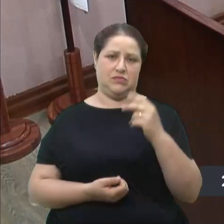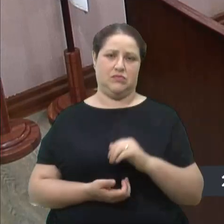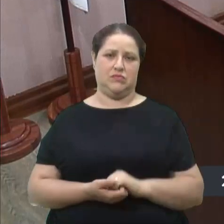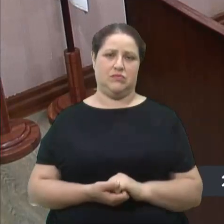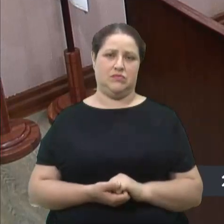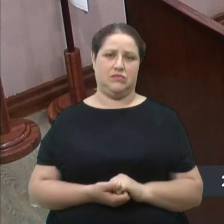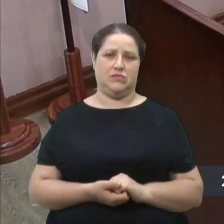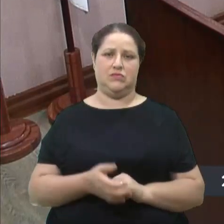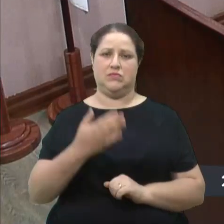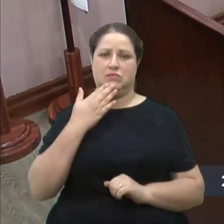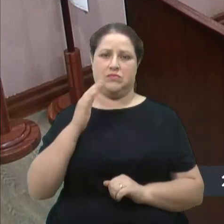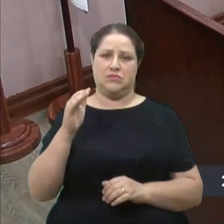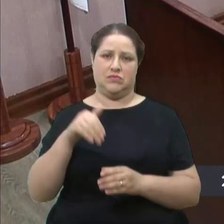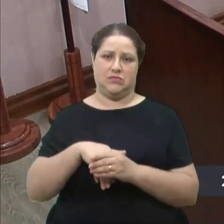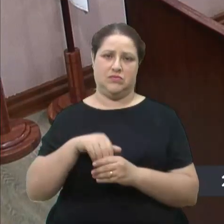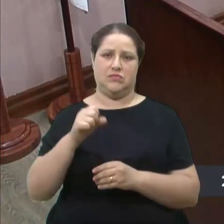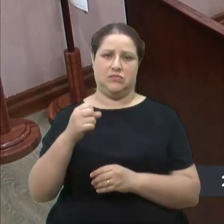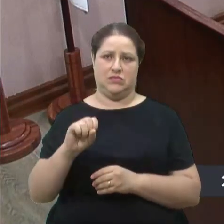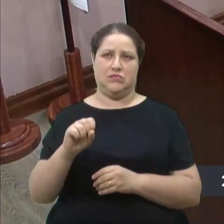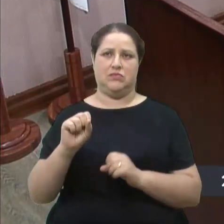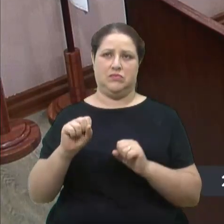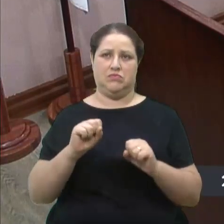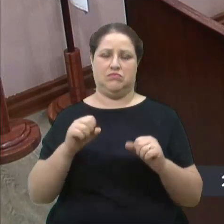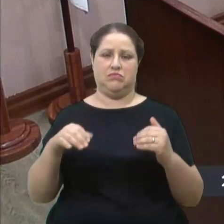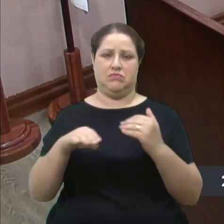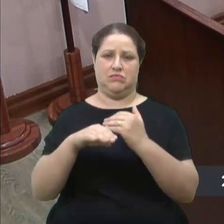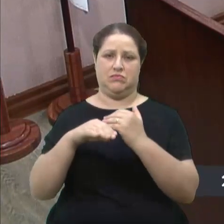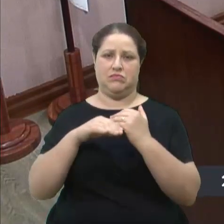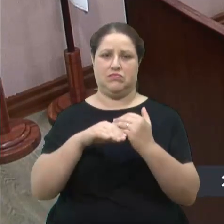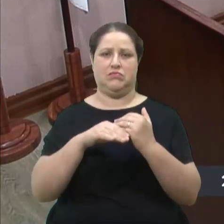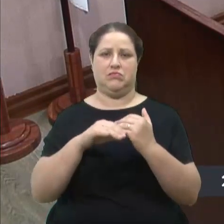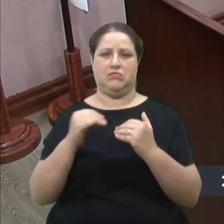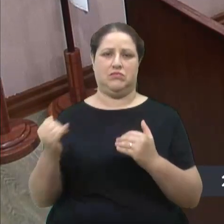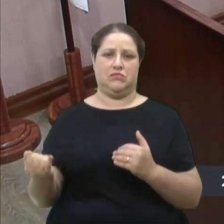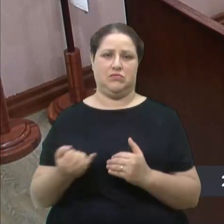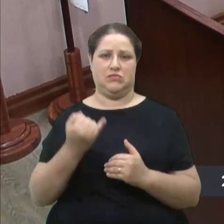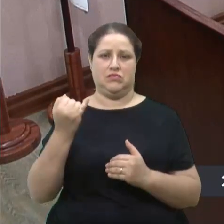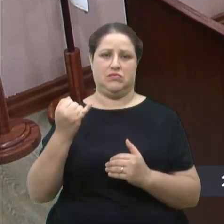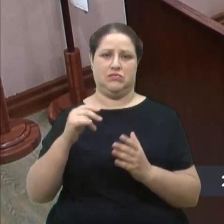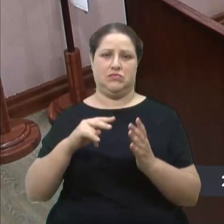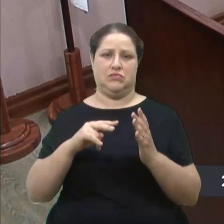se puder, unânime, por essa grande importância da entidade. Obrigado. Obrigado. Obrigado.